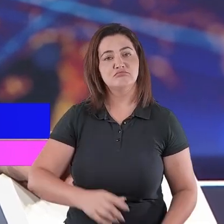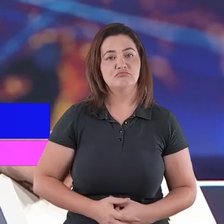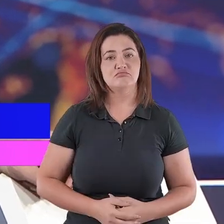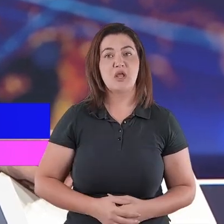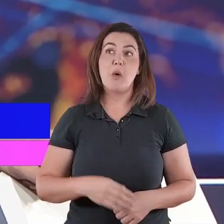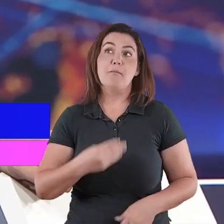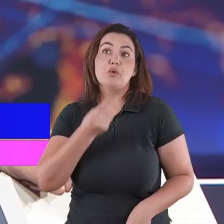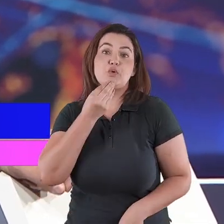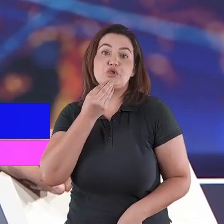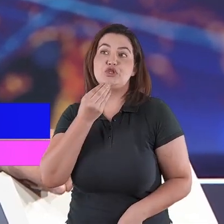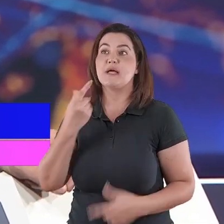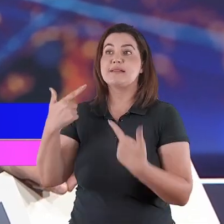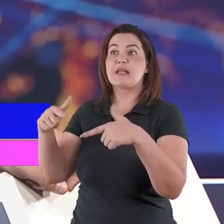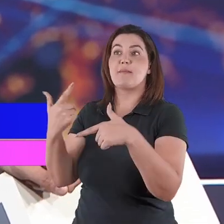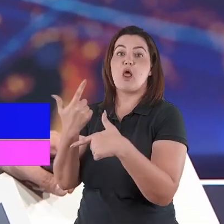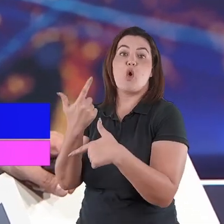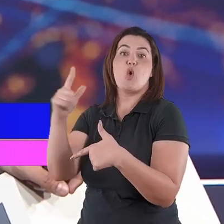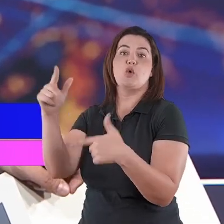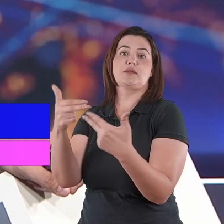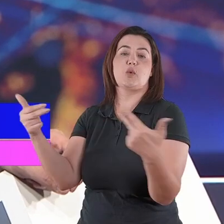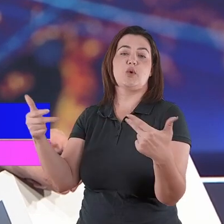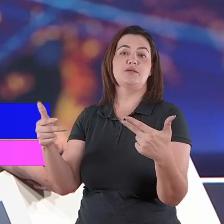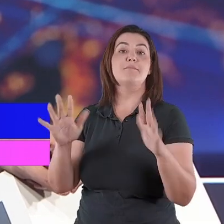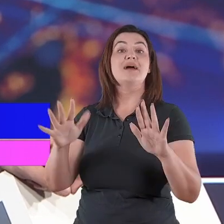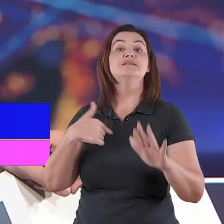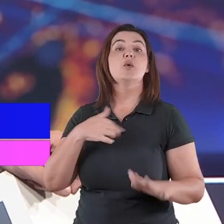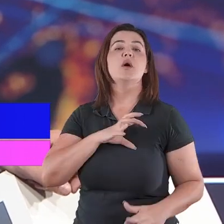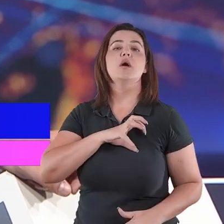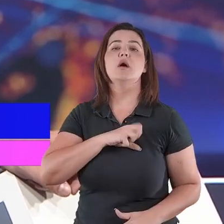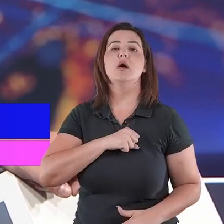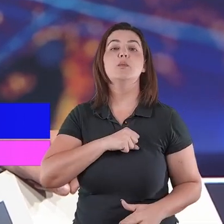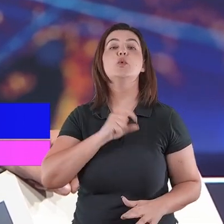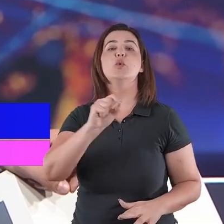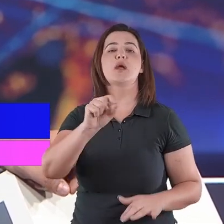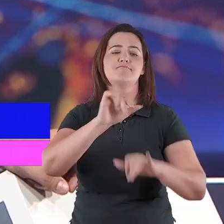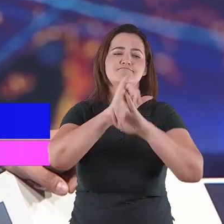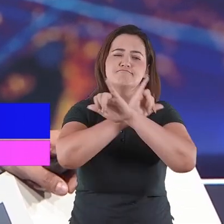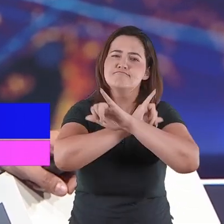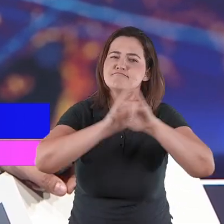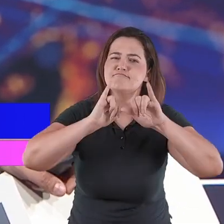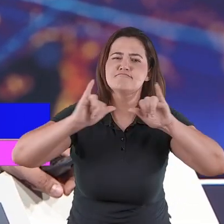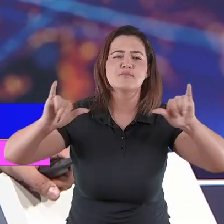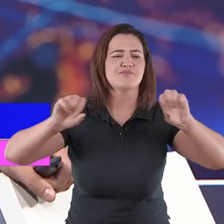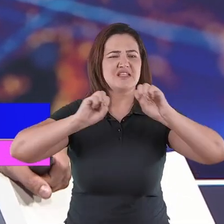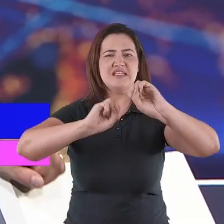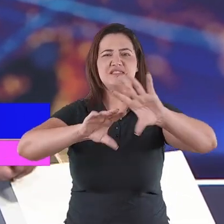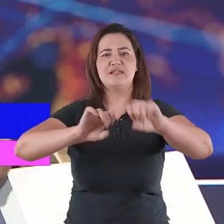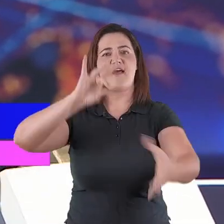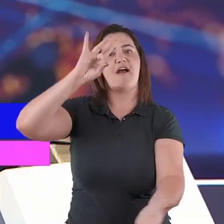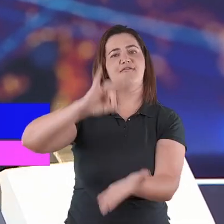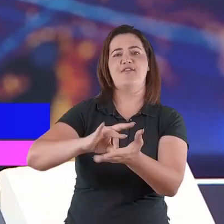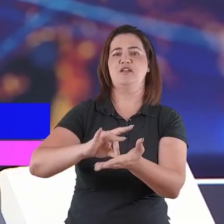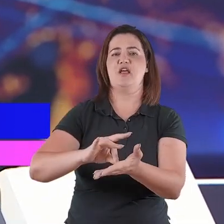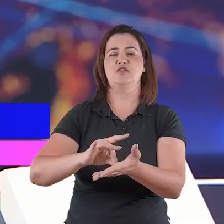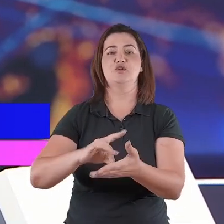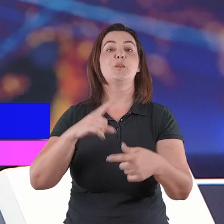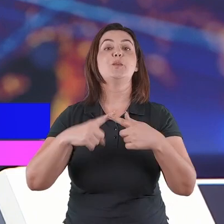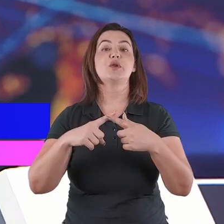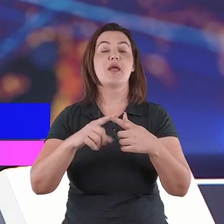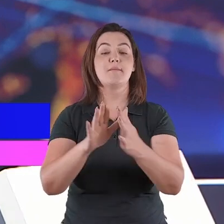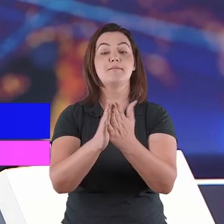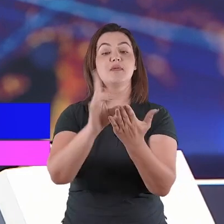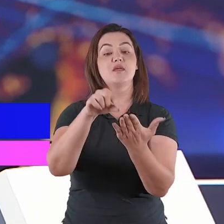coisa, mas eu entendo que eu não tenho outra coisa a fazer, se não lhe ensinar a verdade, porque essa é a verdade que traspasa o meu coração,